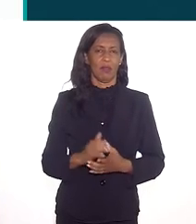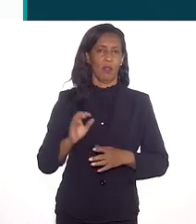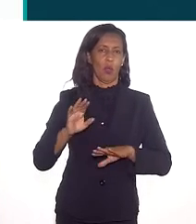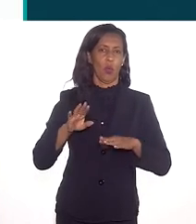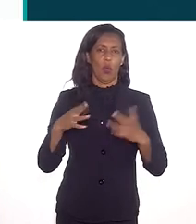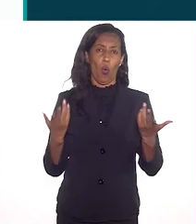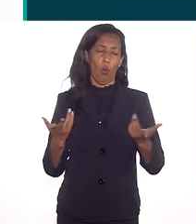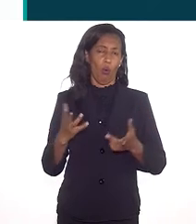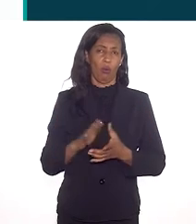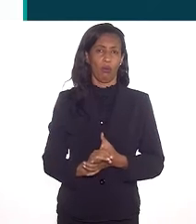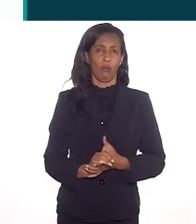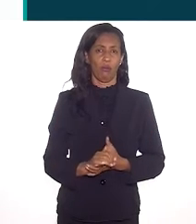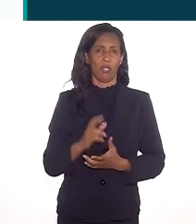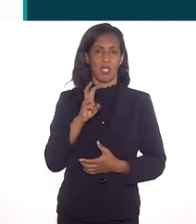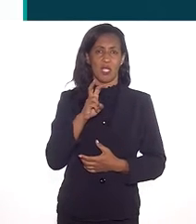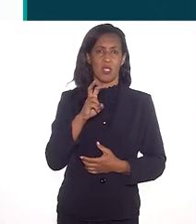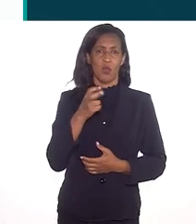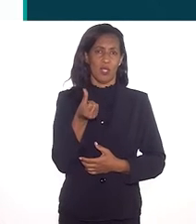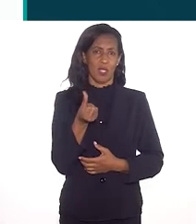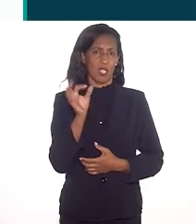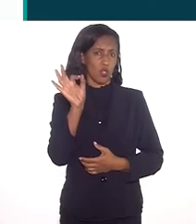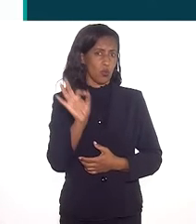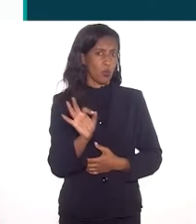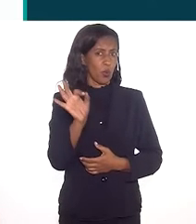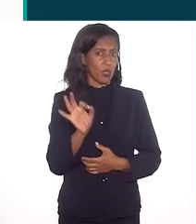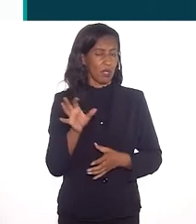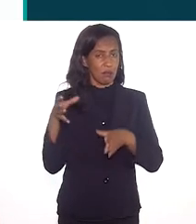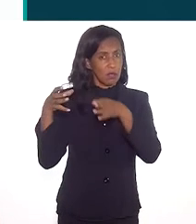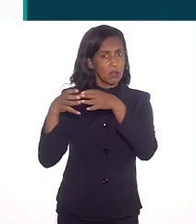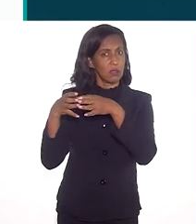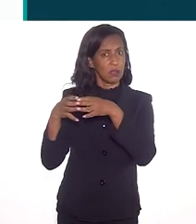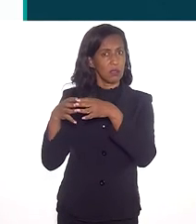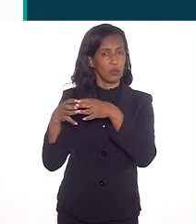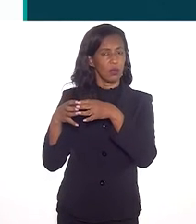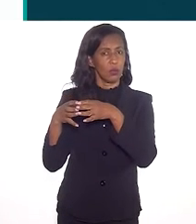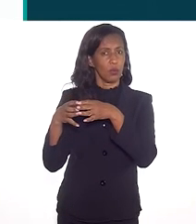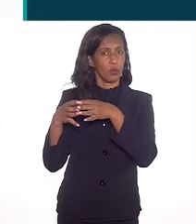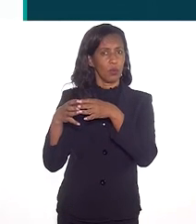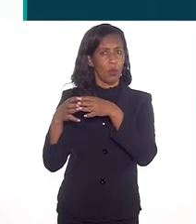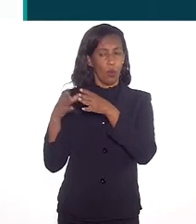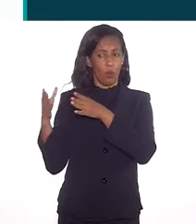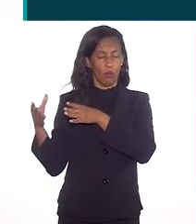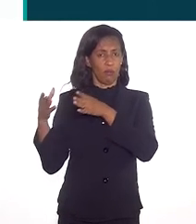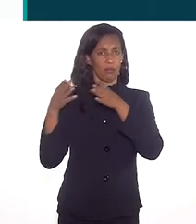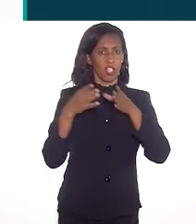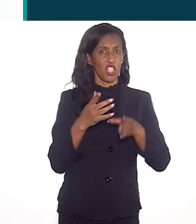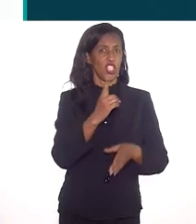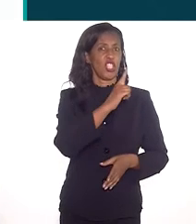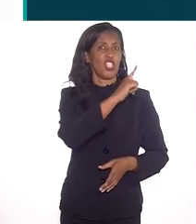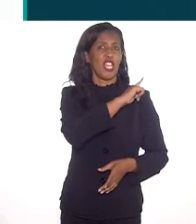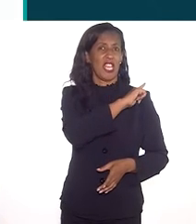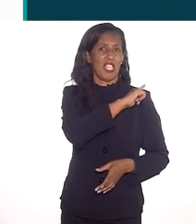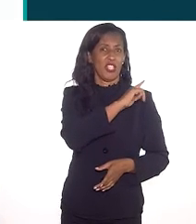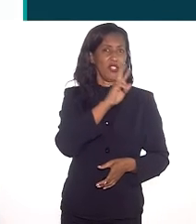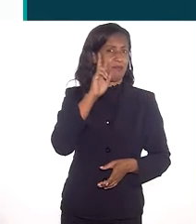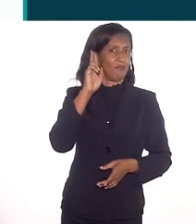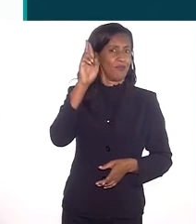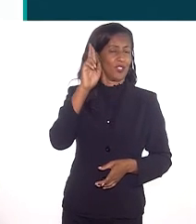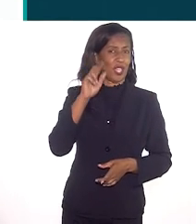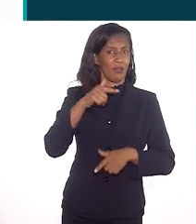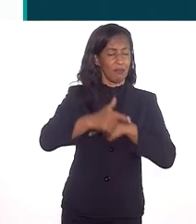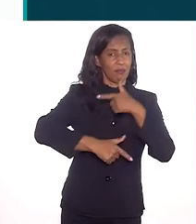Mas, então, apesar de serem 56%, esse grupo, quando vai ocupar cargos